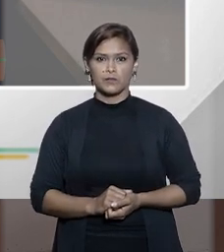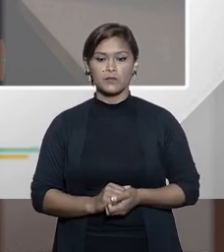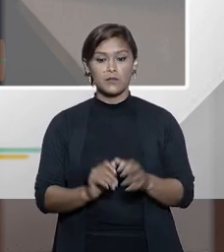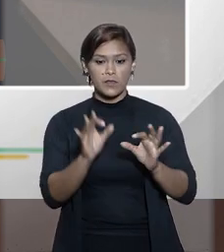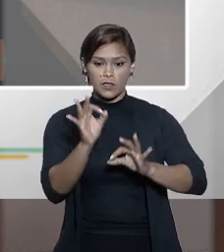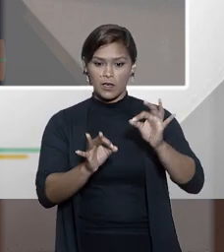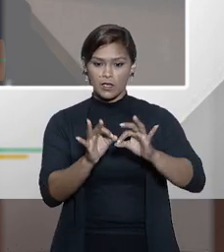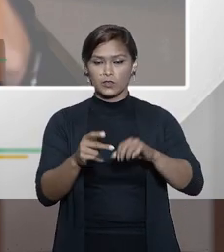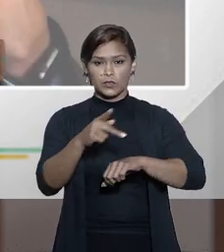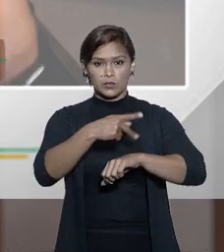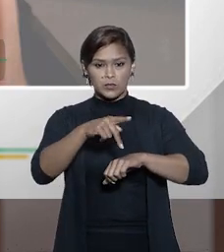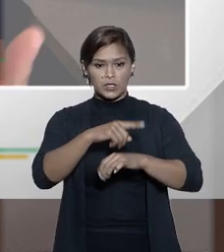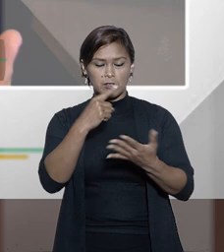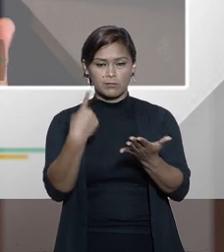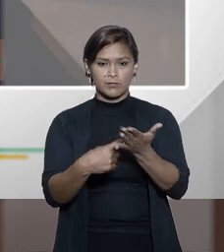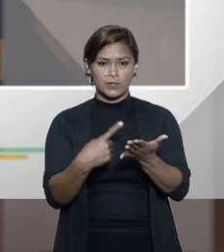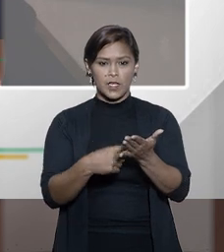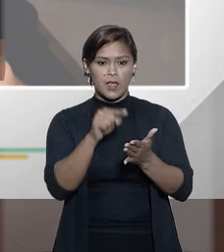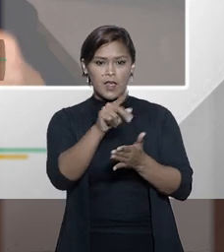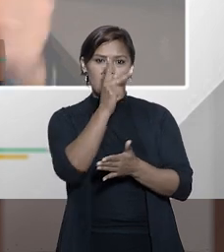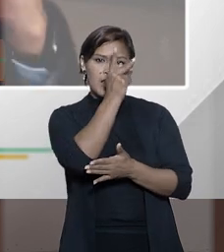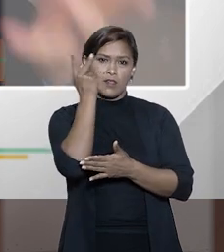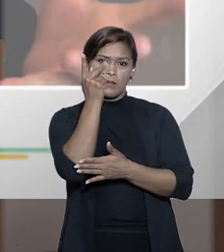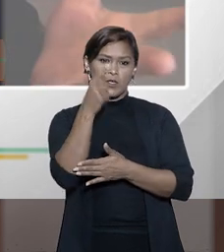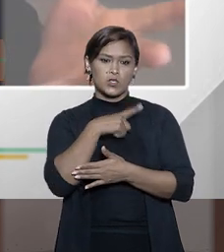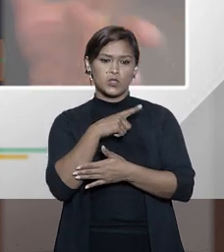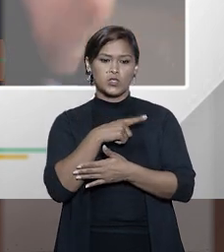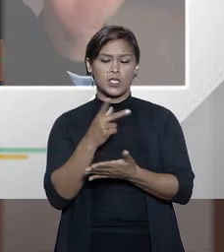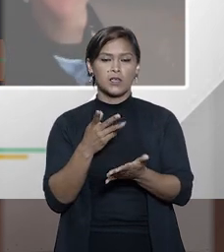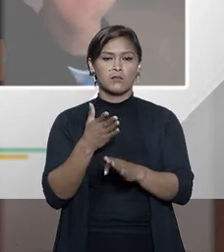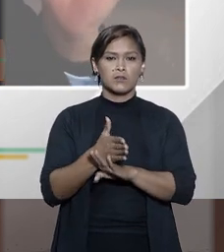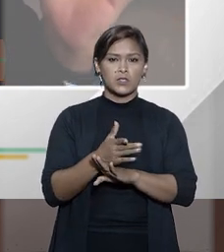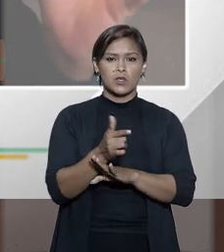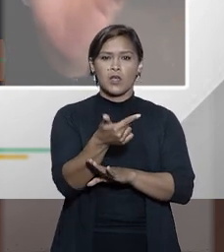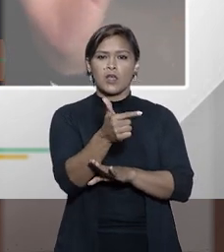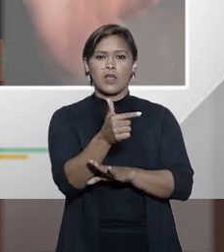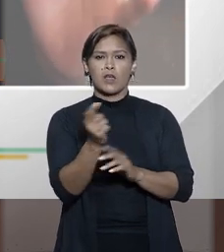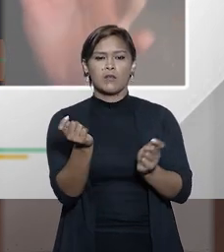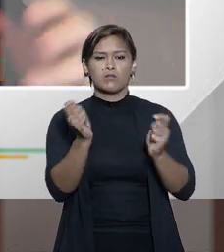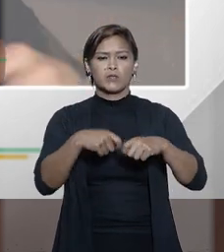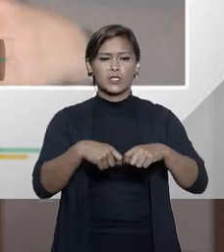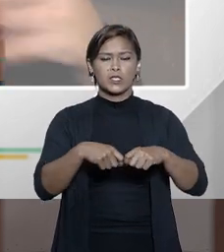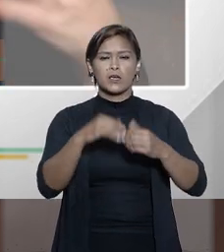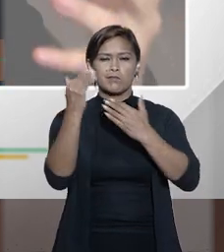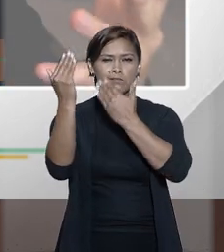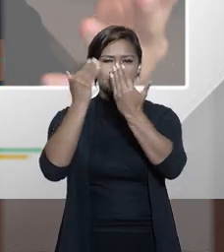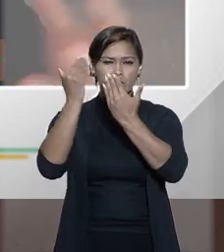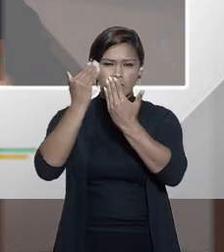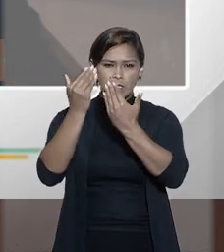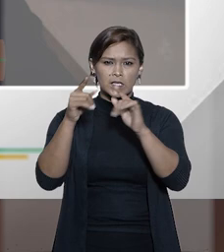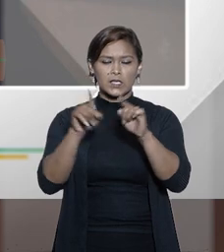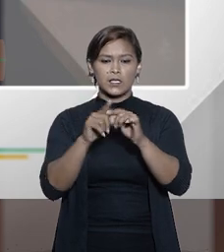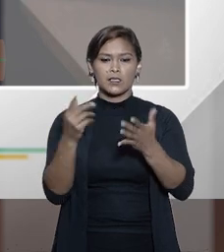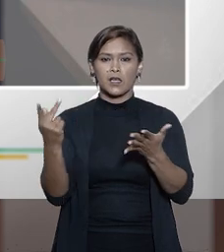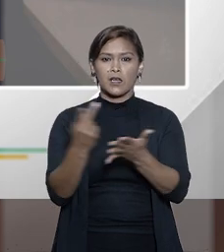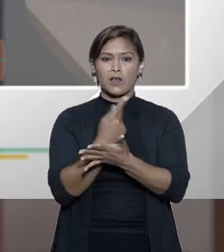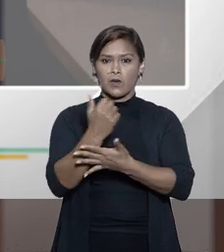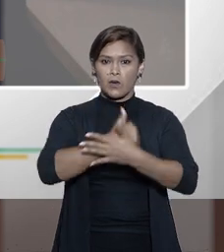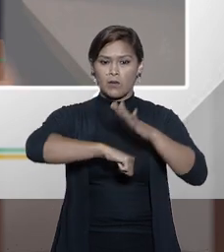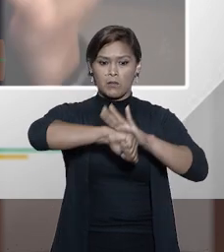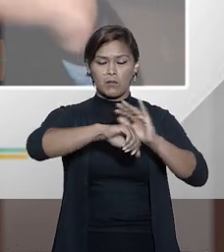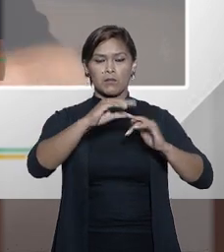a justiça estrangeira se aplicasse a essa pessoa que é o iniputável uma pessoa que tem alguma anomalia psíquica e por isso cometeu um crime